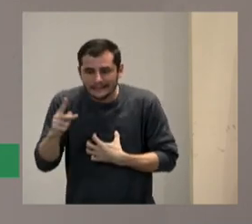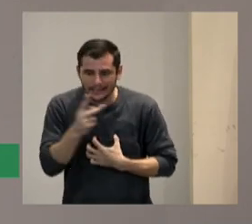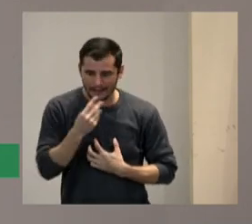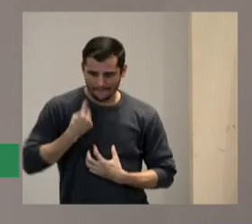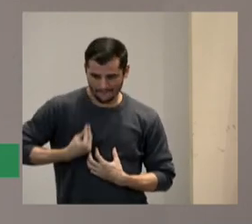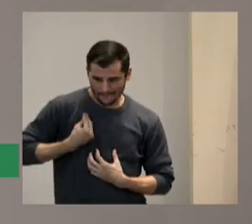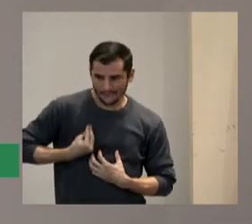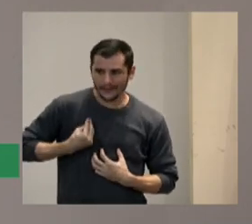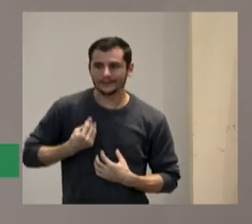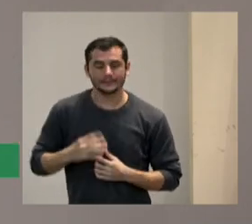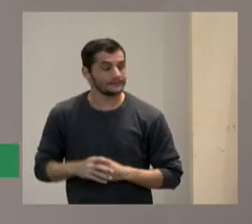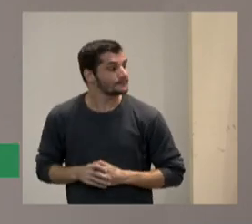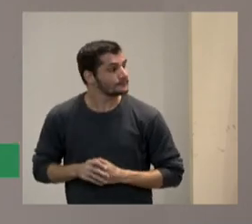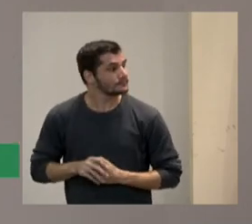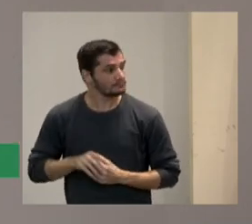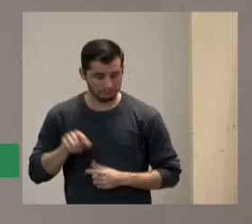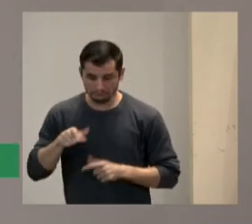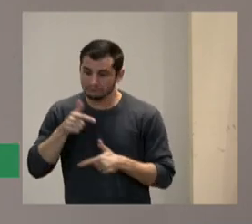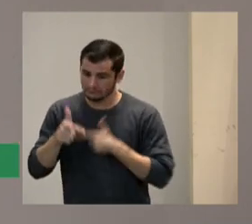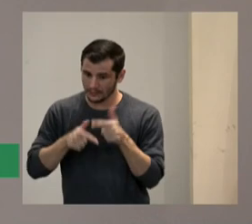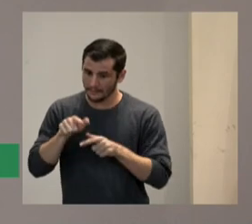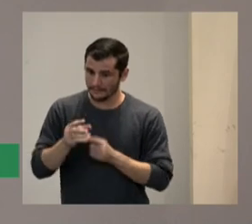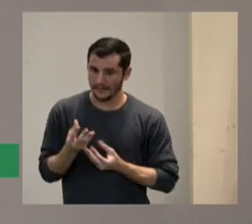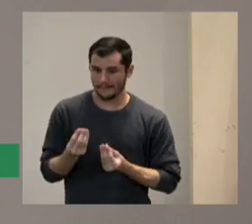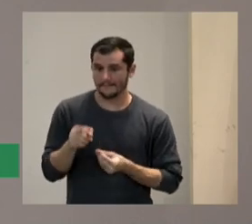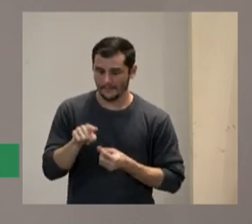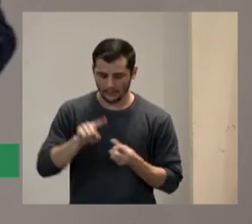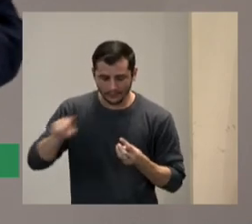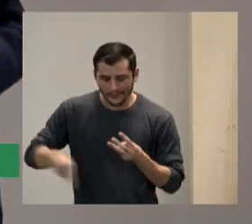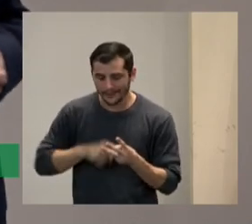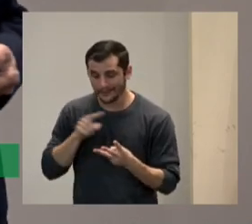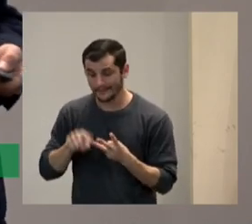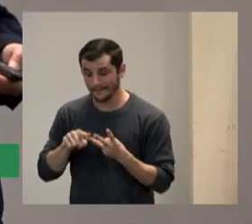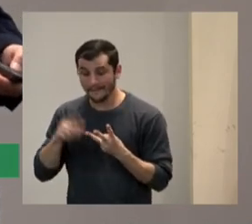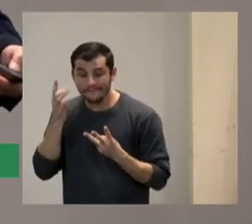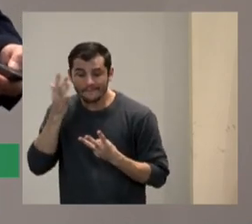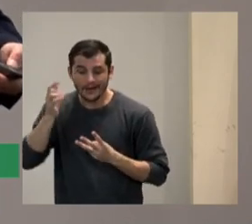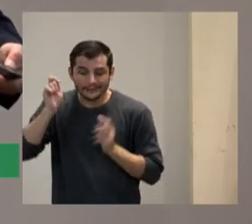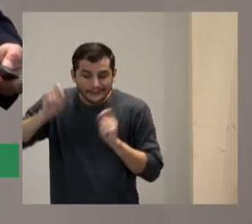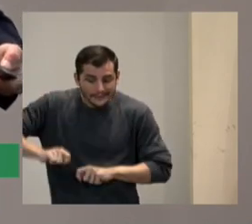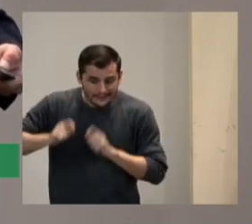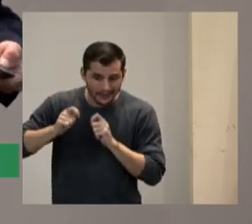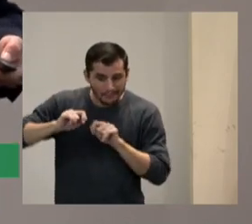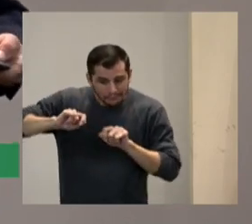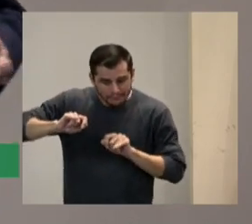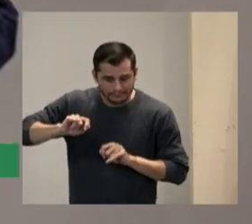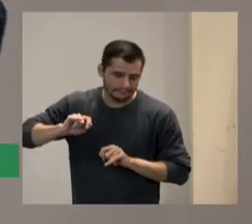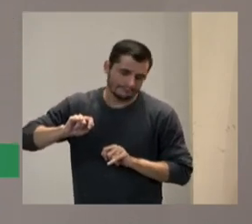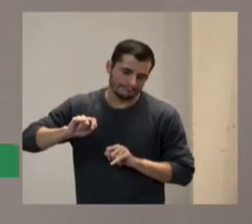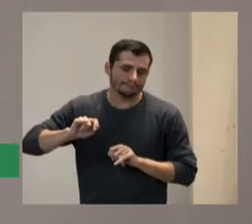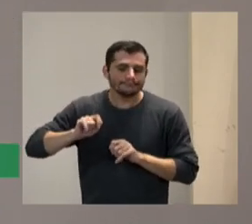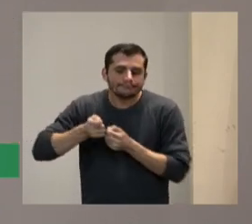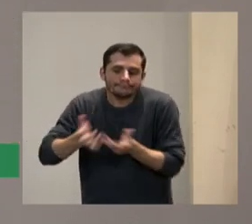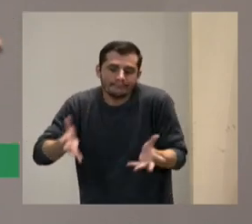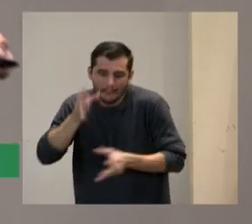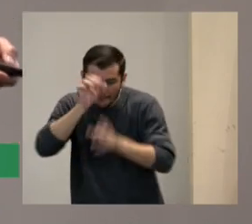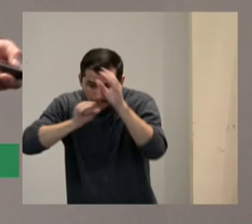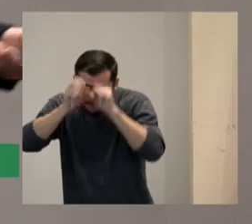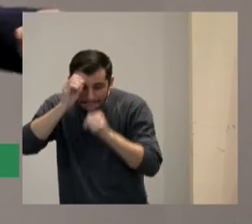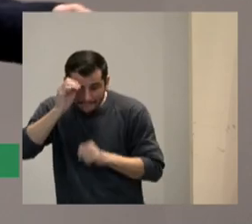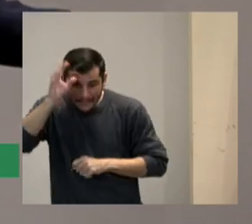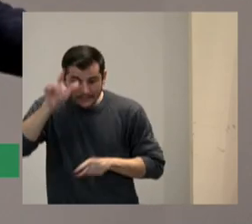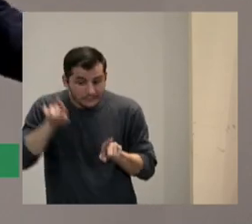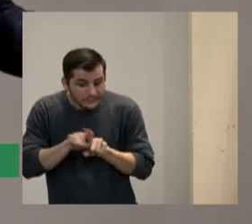das emoções é muito trabalhada facilitar oportunidades para aprendizagem e oportunidades para